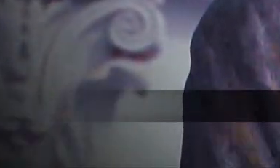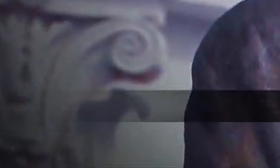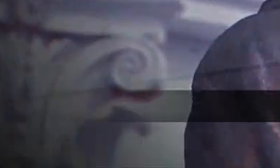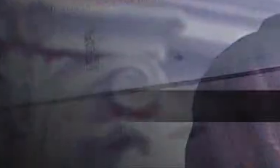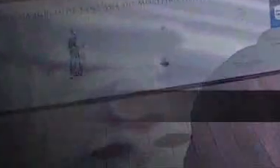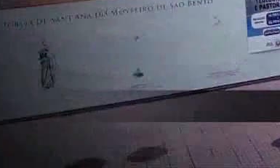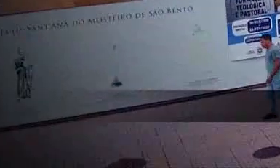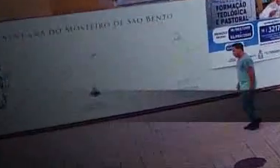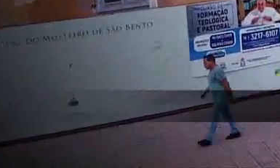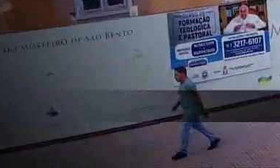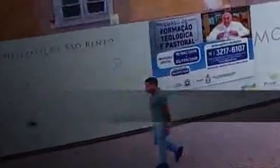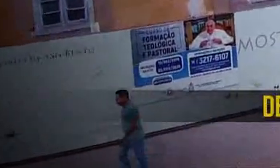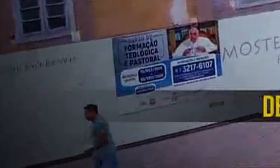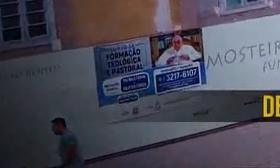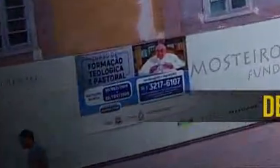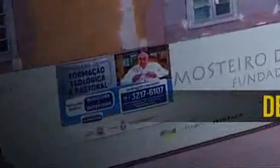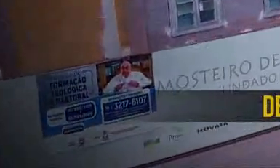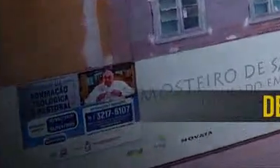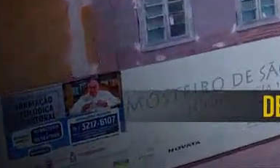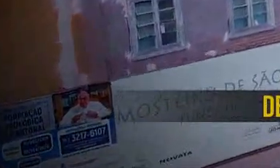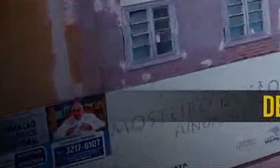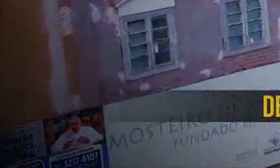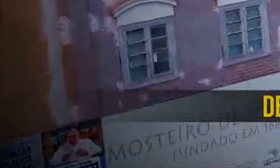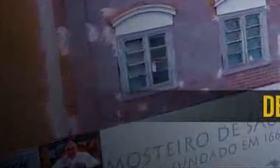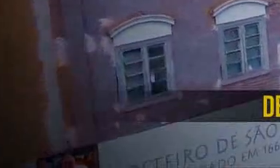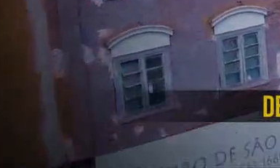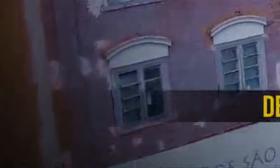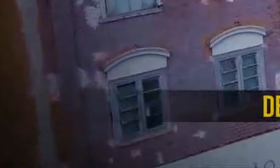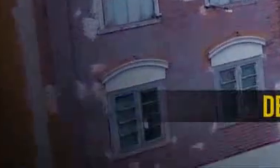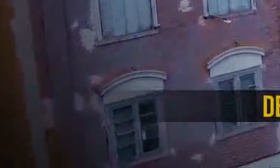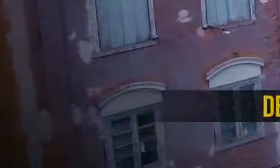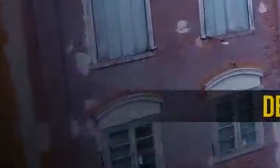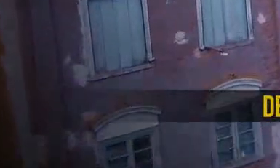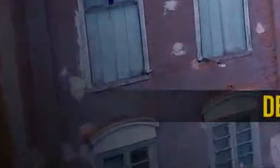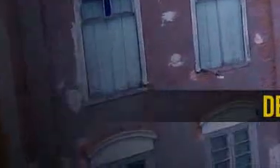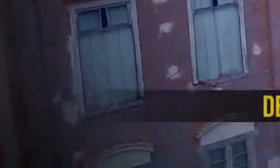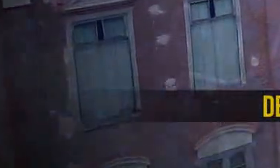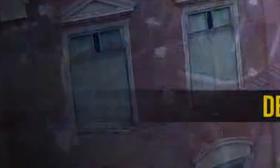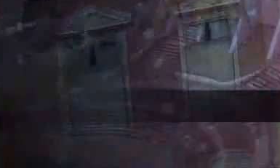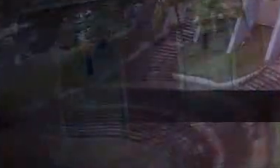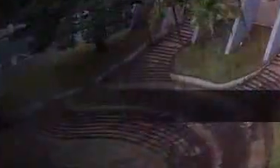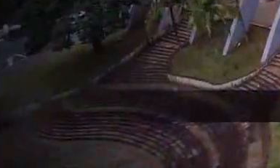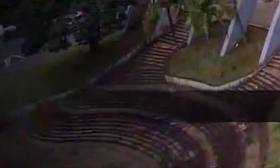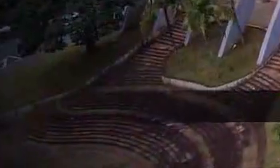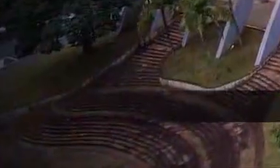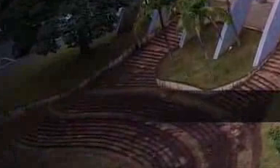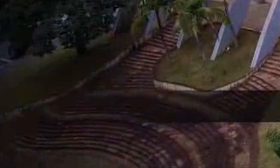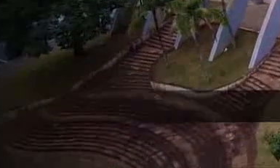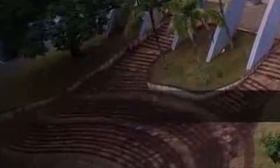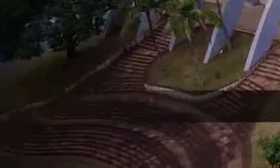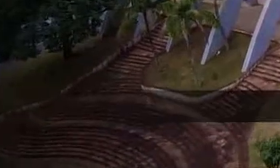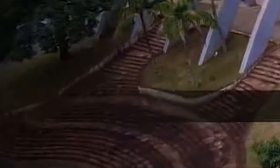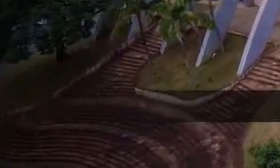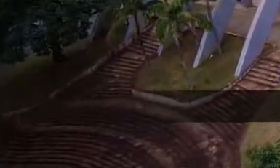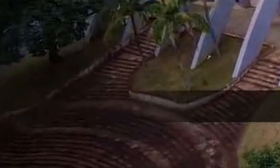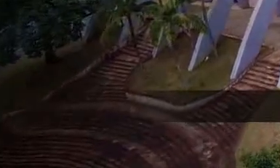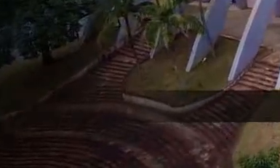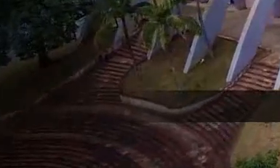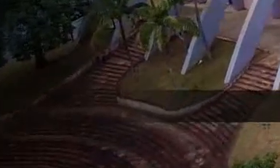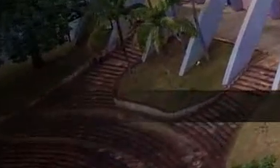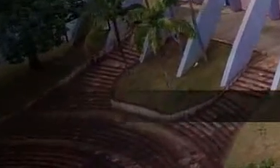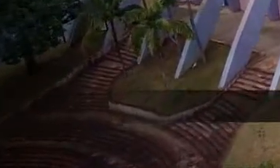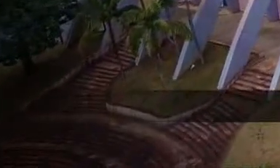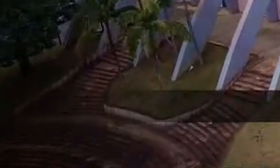ó liberdade, desafia o nosso peito à própria morte Ó pátria, eu vou lá dar